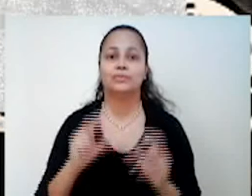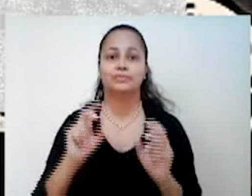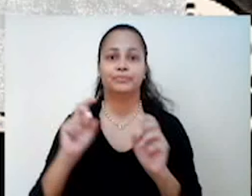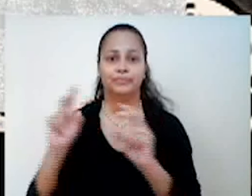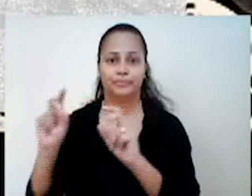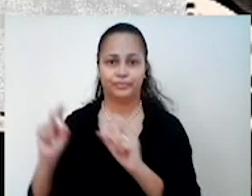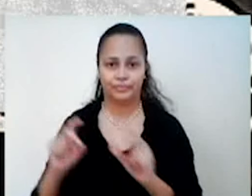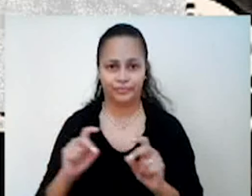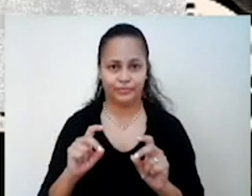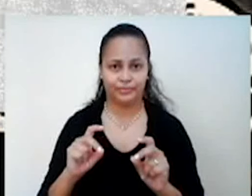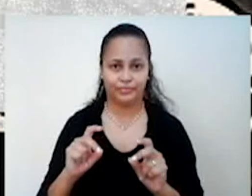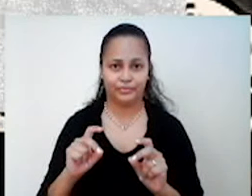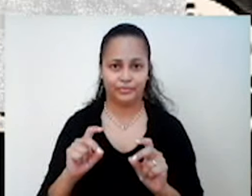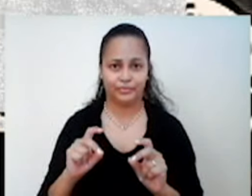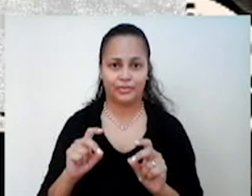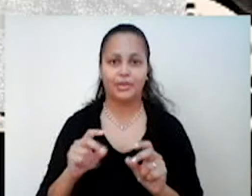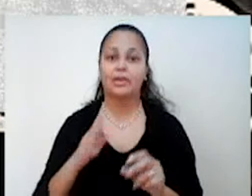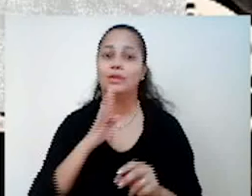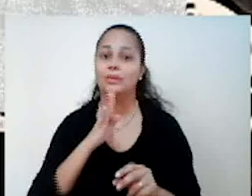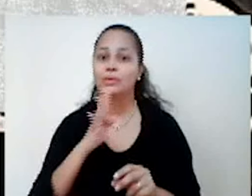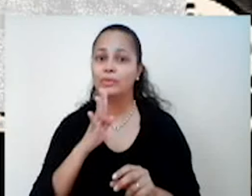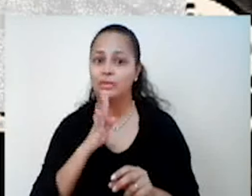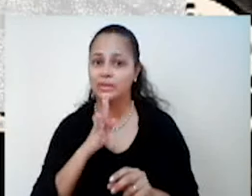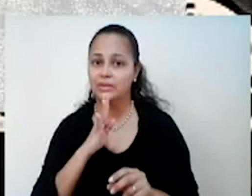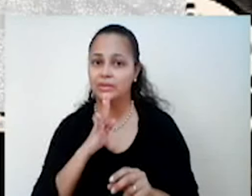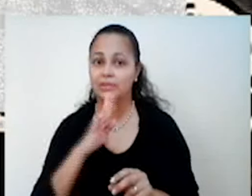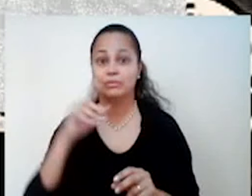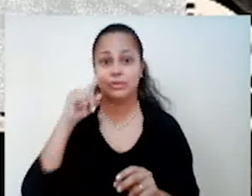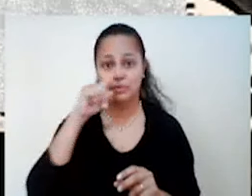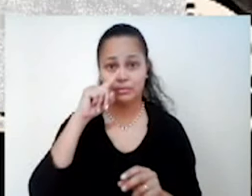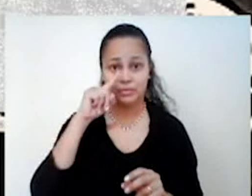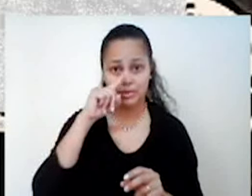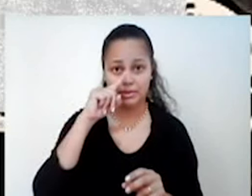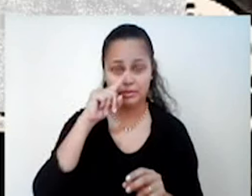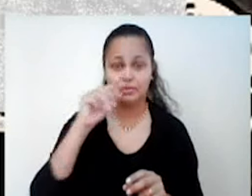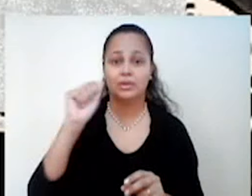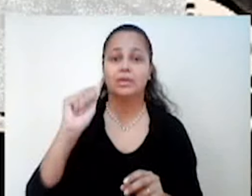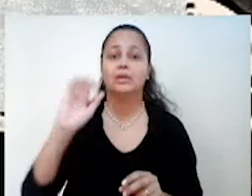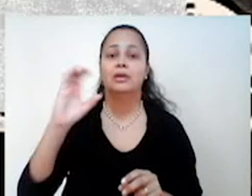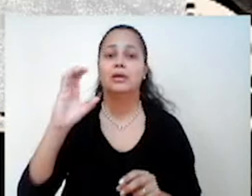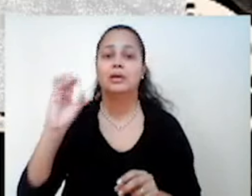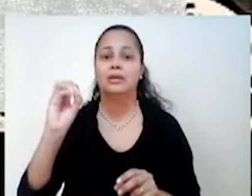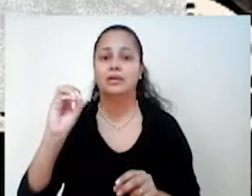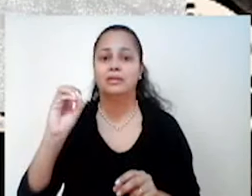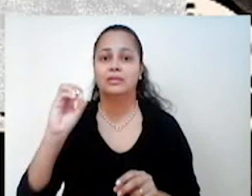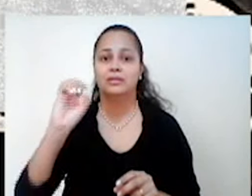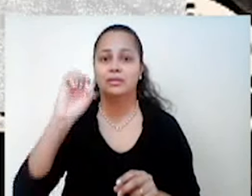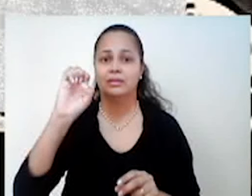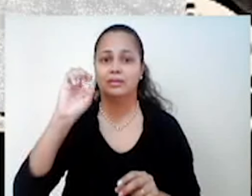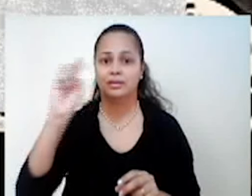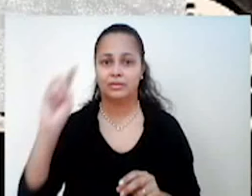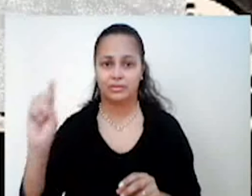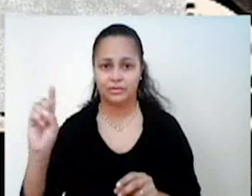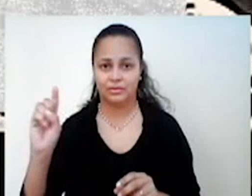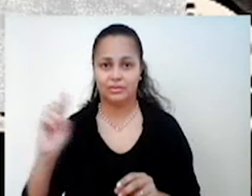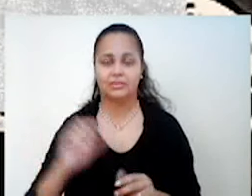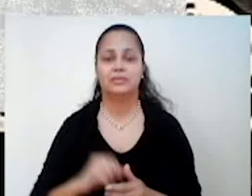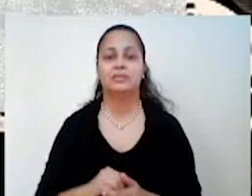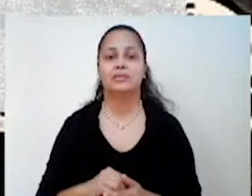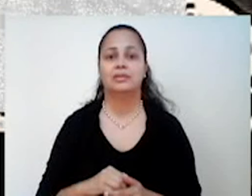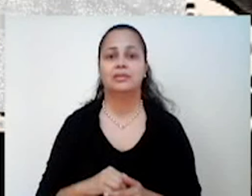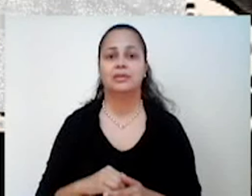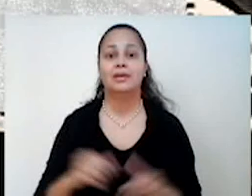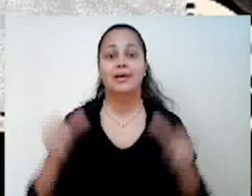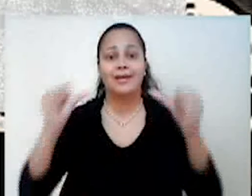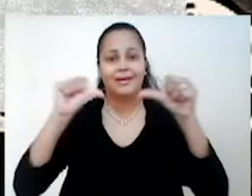e conhecemos os riscos que ele oferece. Também entendemos a crise de